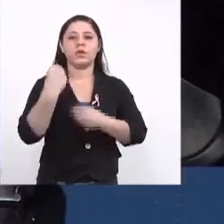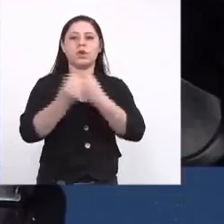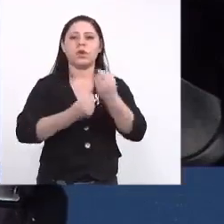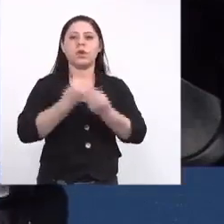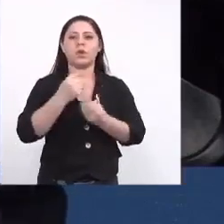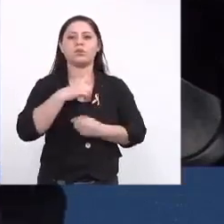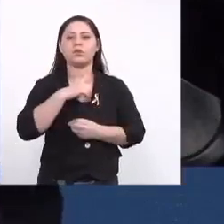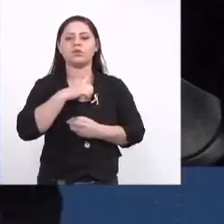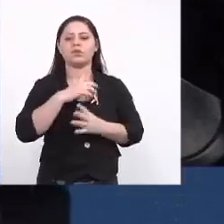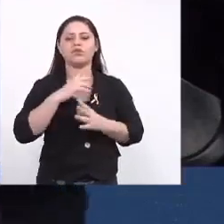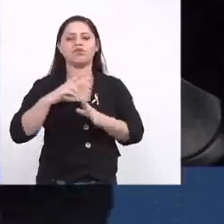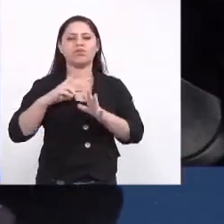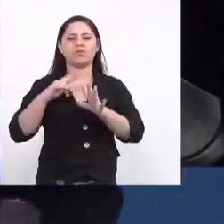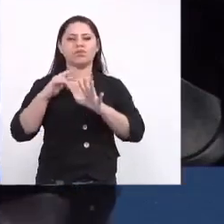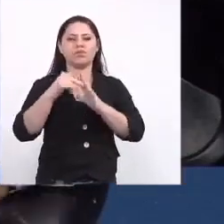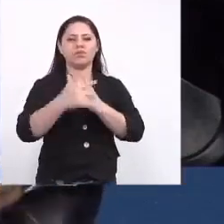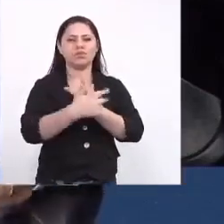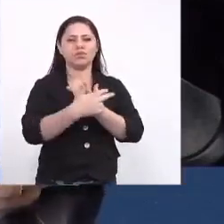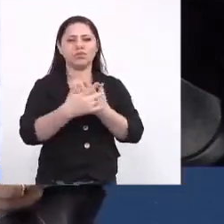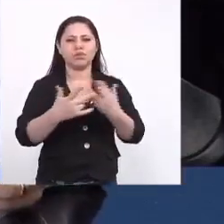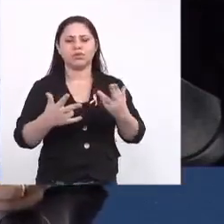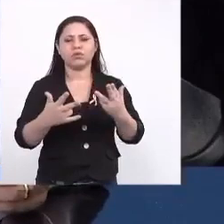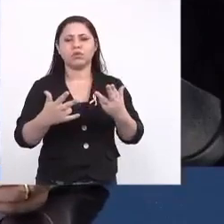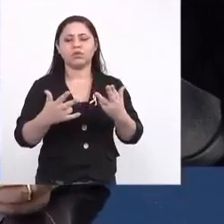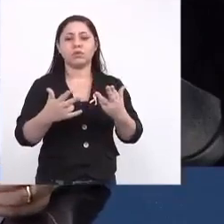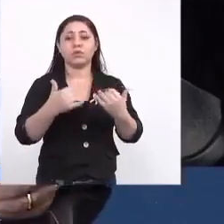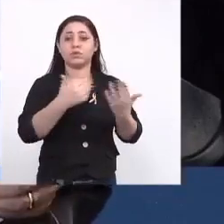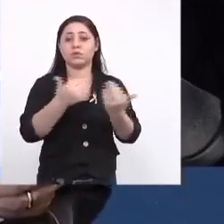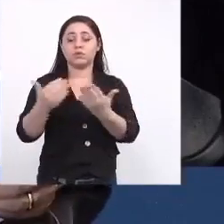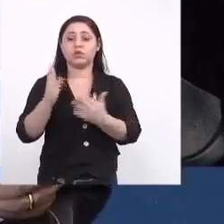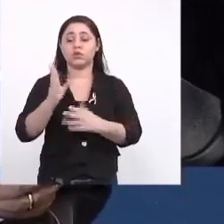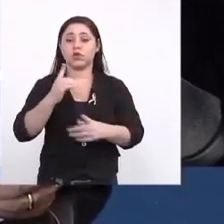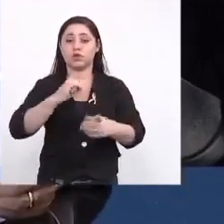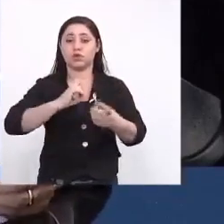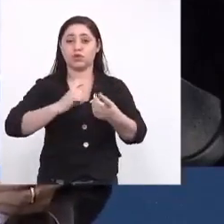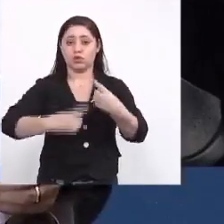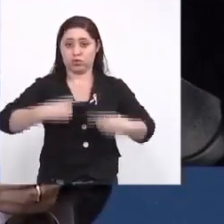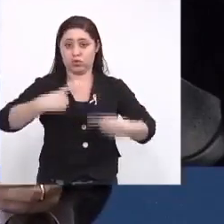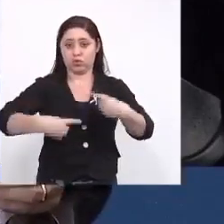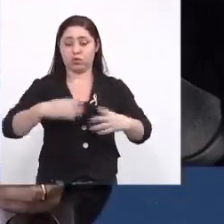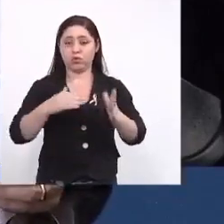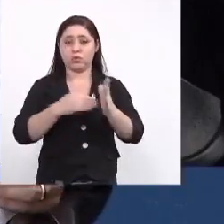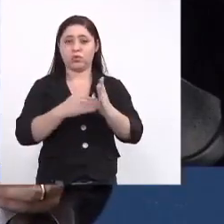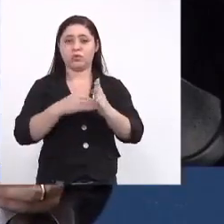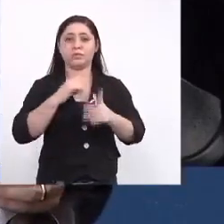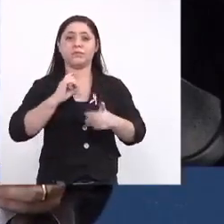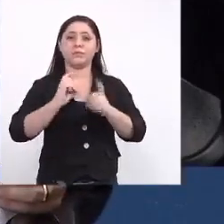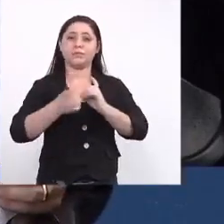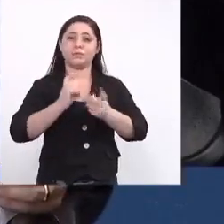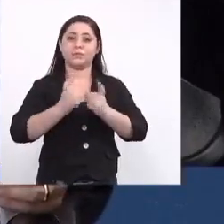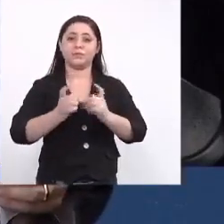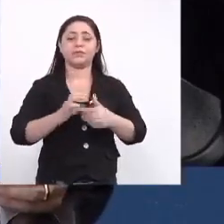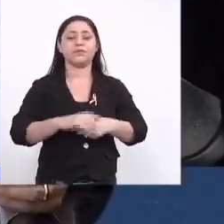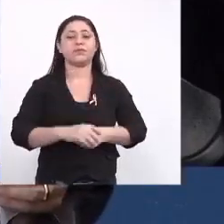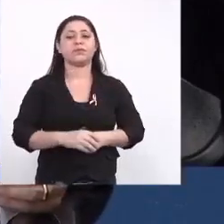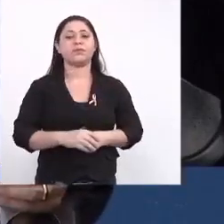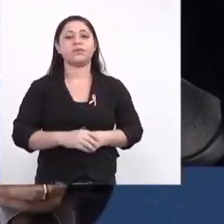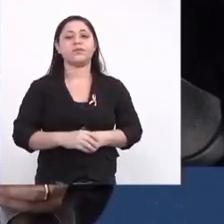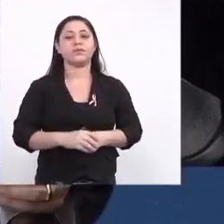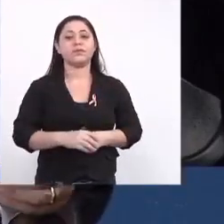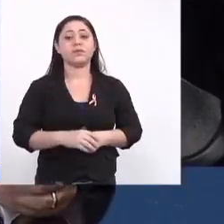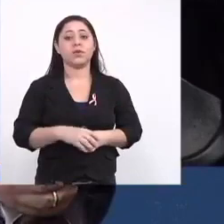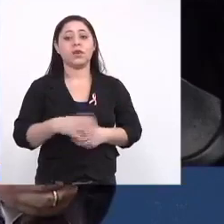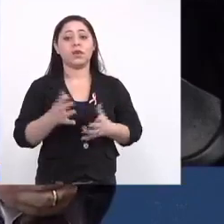vários encaminhamentos que nós já fizemos na discussão da última reunião, eu